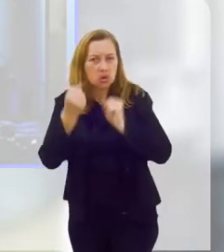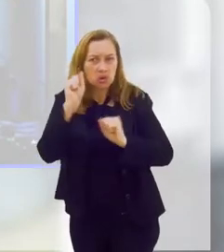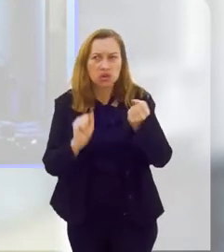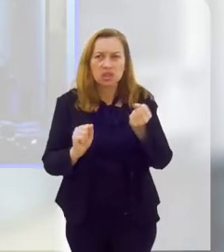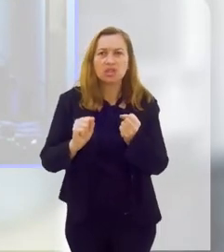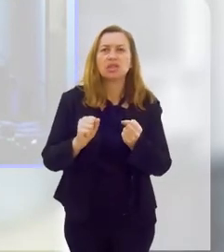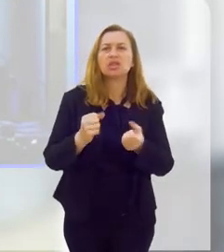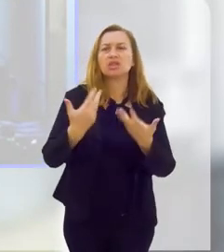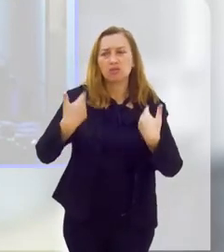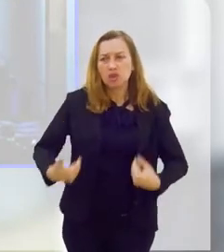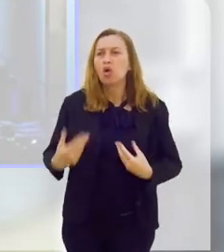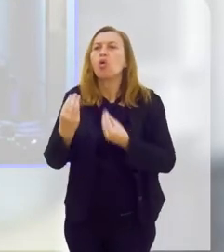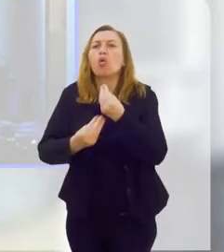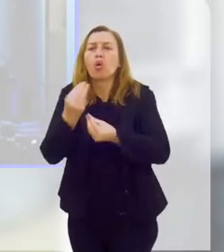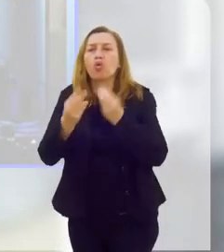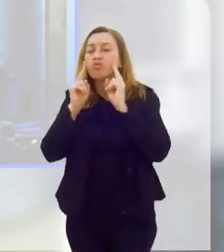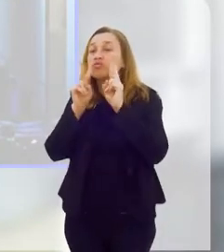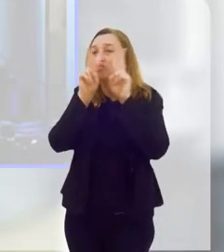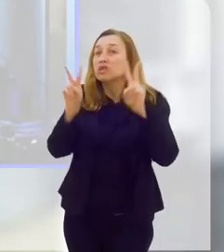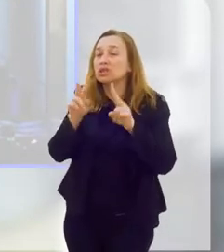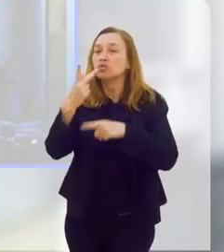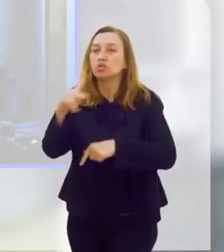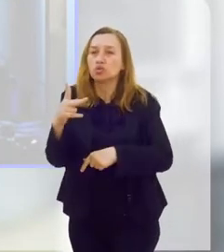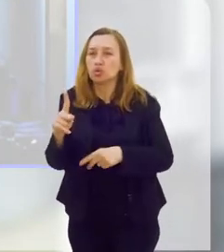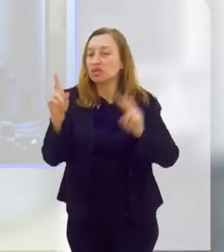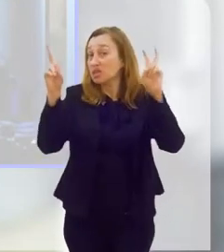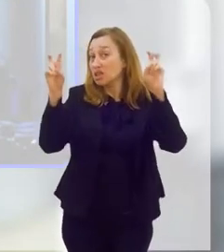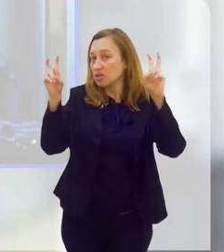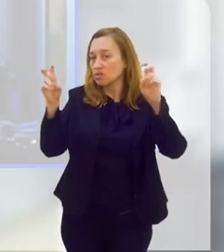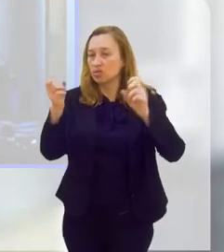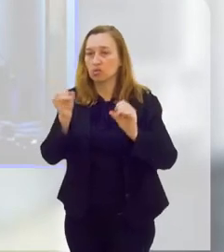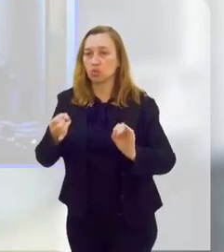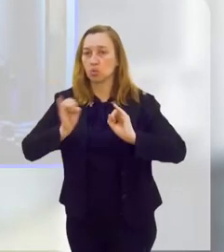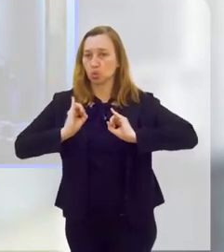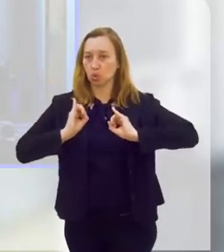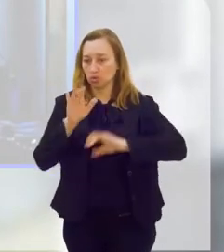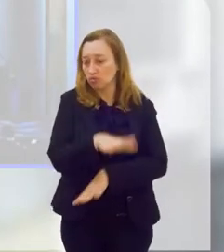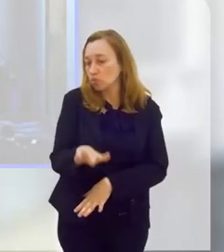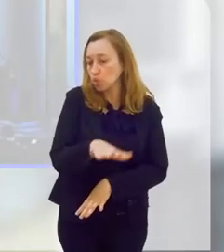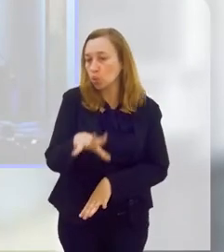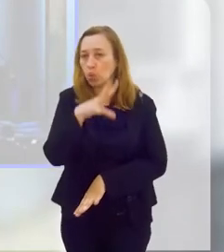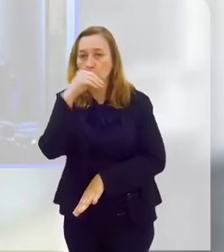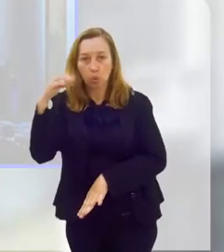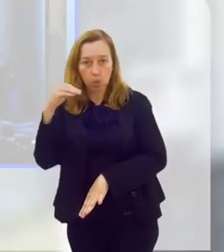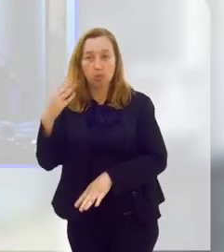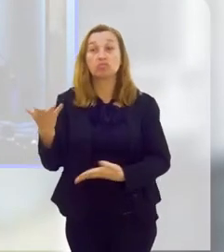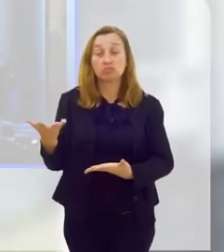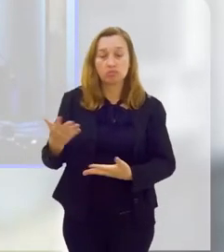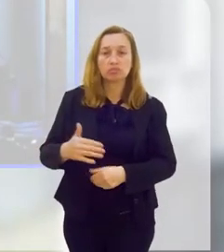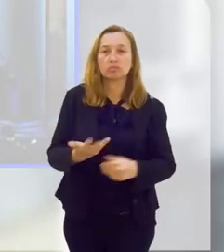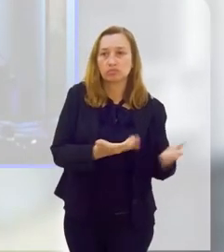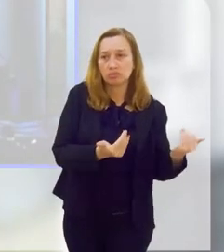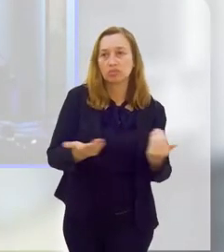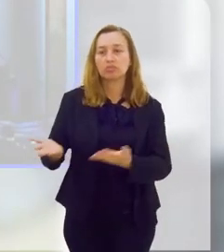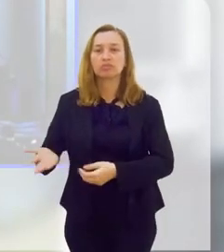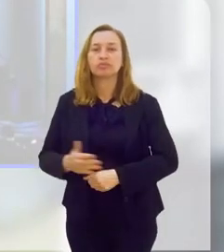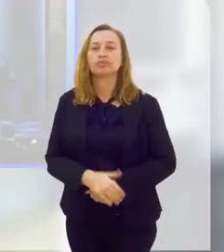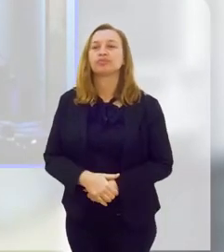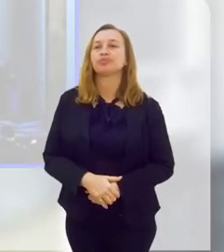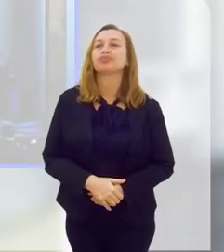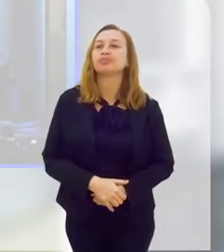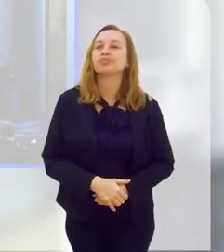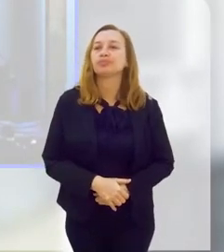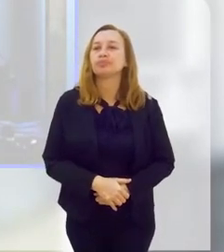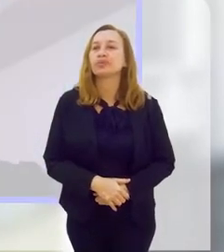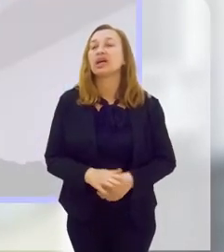iniciar a prática de atividades físicas? Como é que você enxerga essa questão do sedentarismo na adolescência e na juventude, doutor?